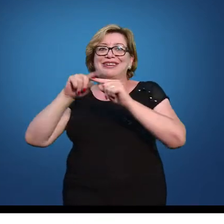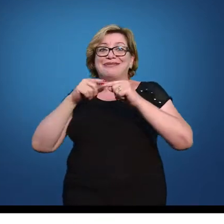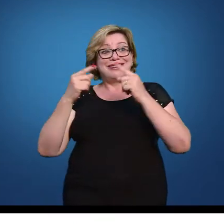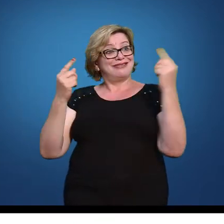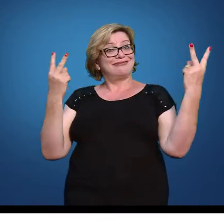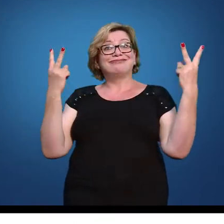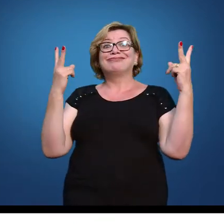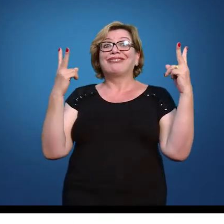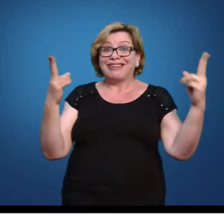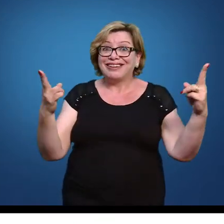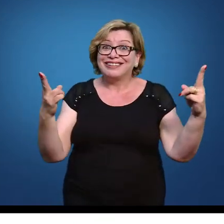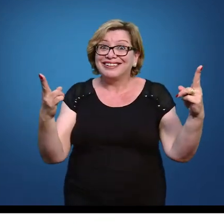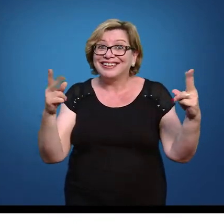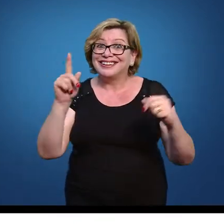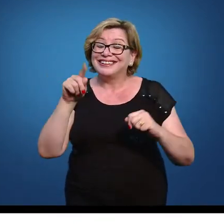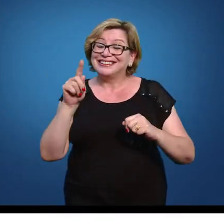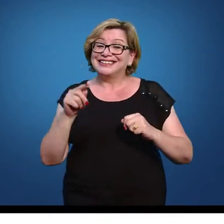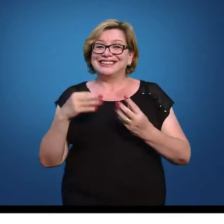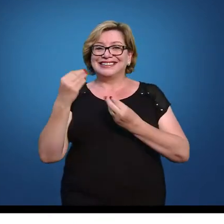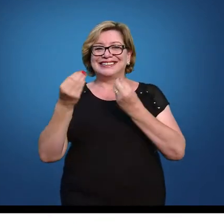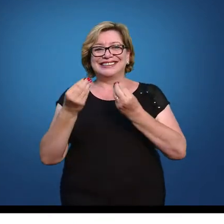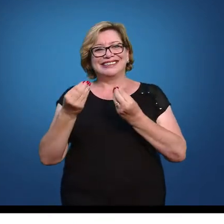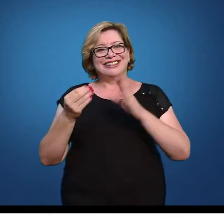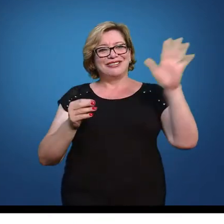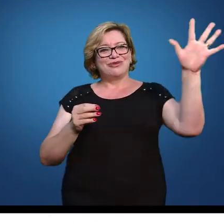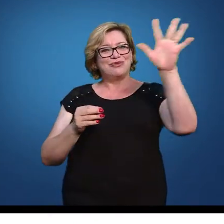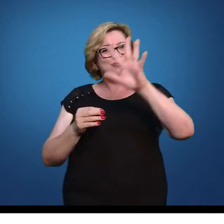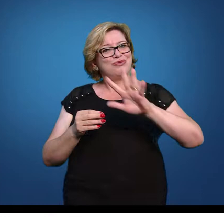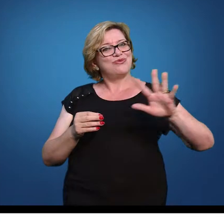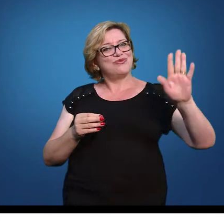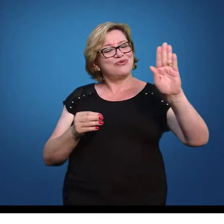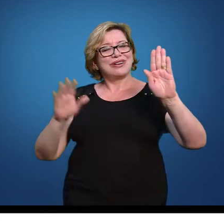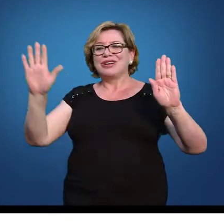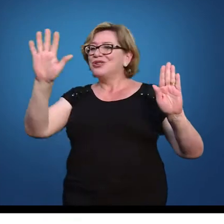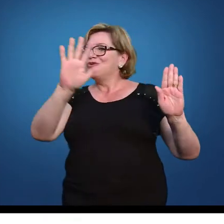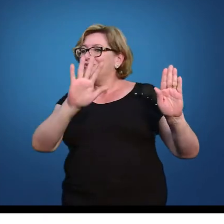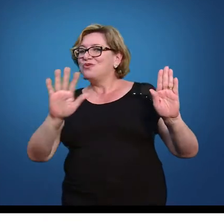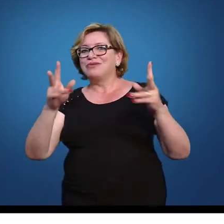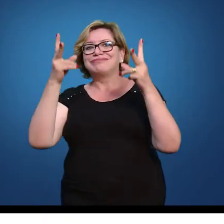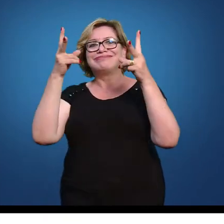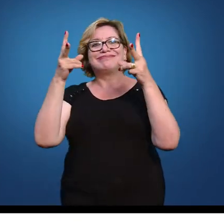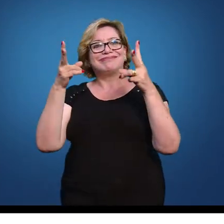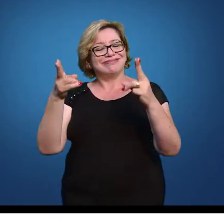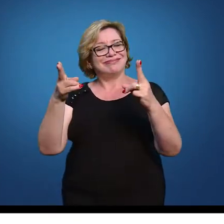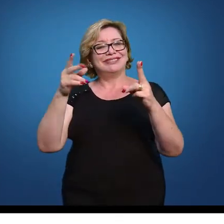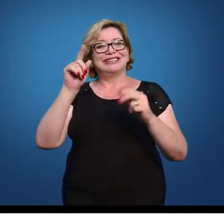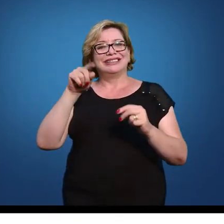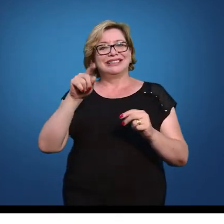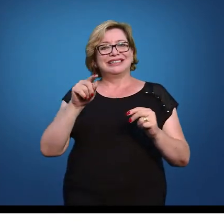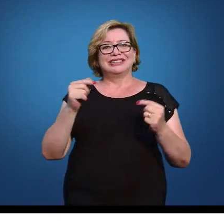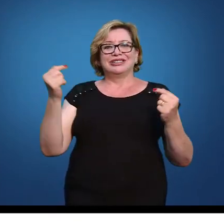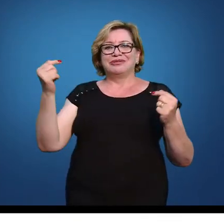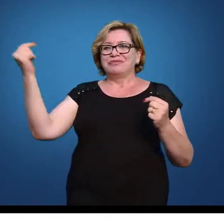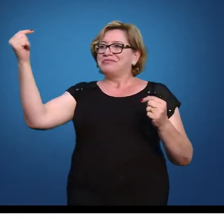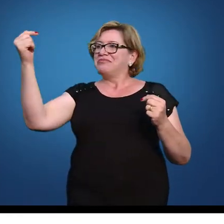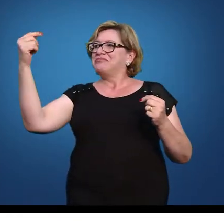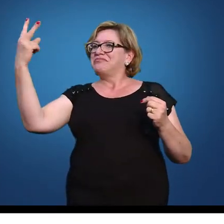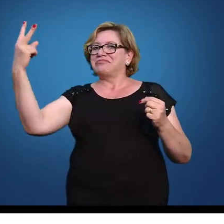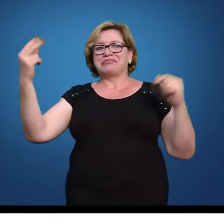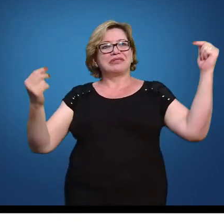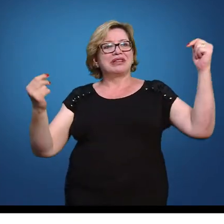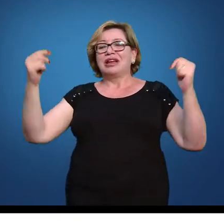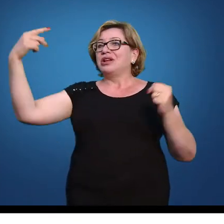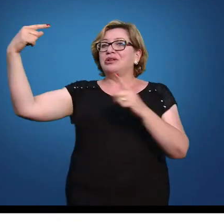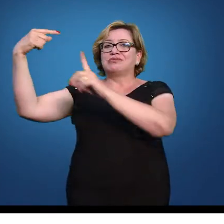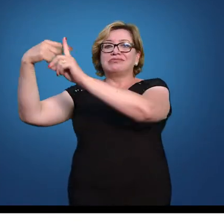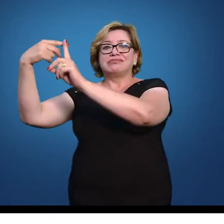só que a curva é simétrica. Então, obviamente que a área do 0 até o menos 2 é igual à área do 0 até o